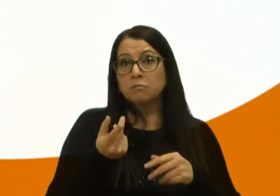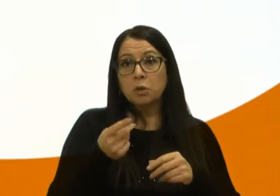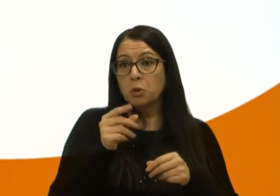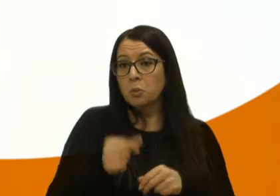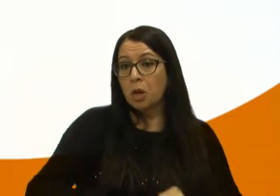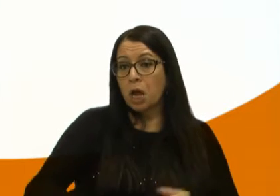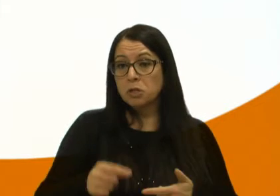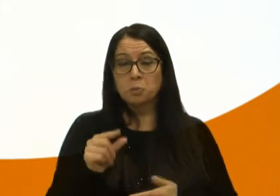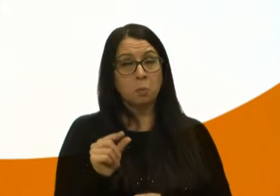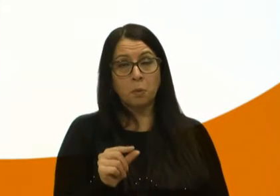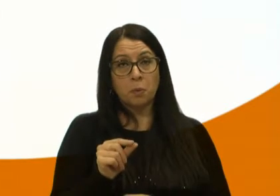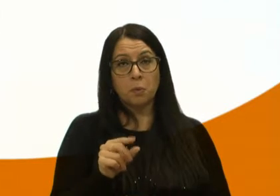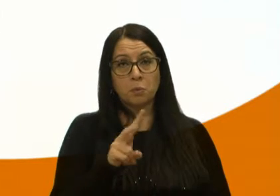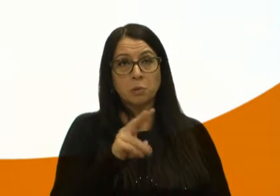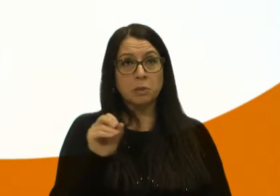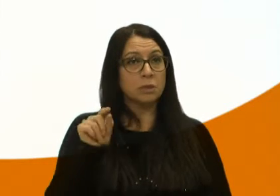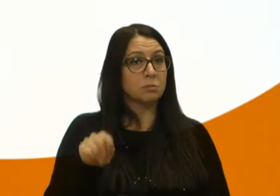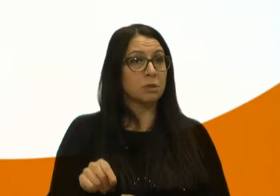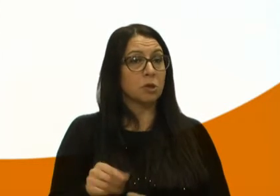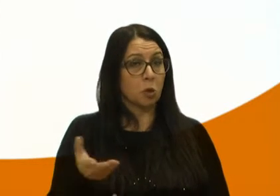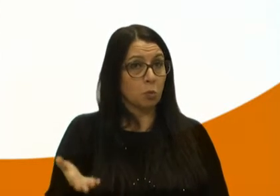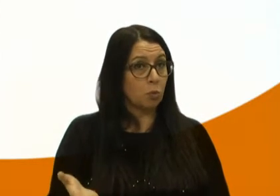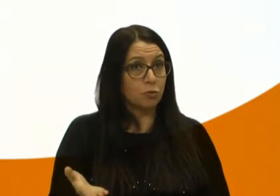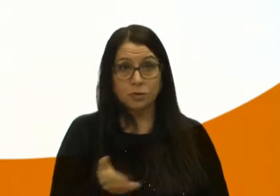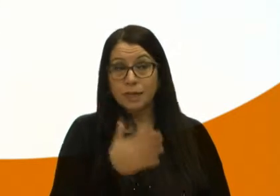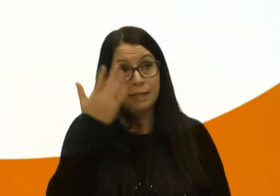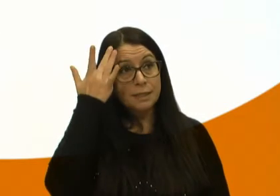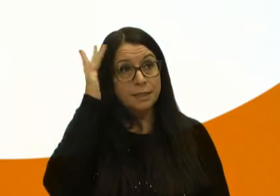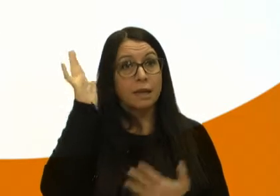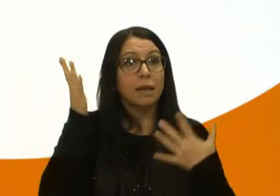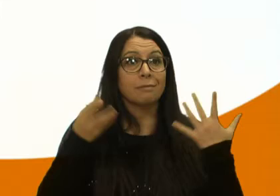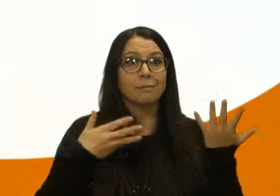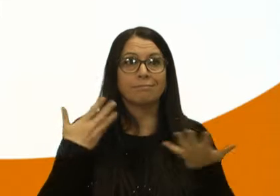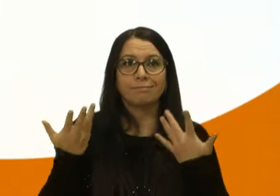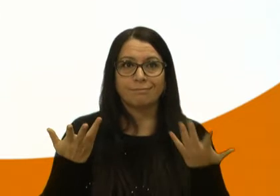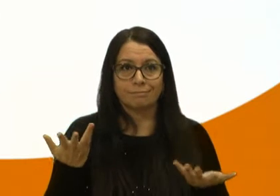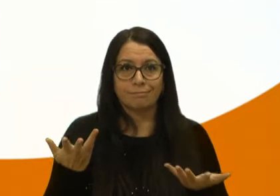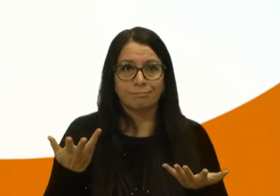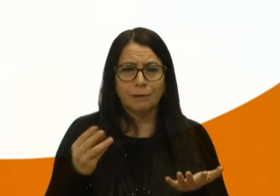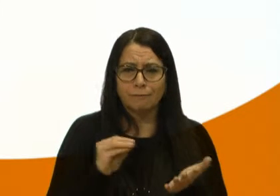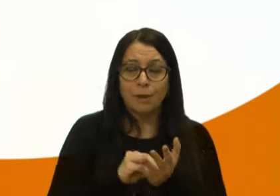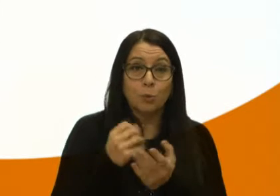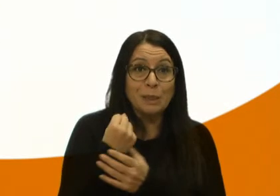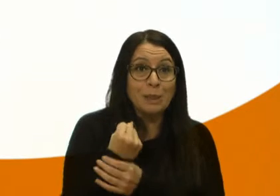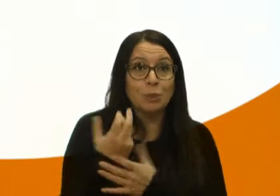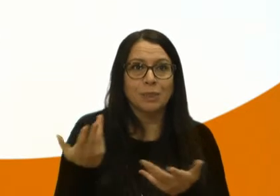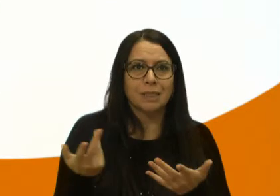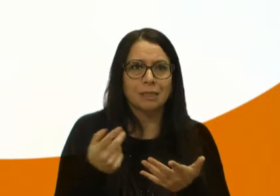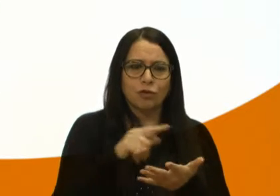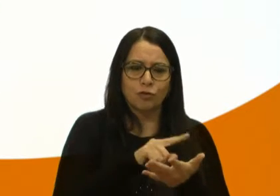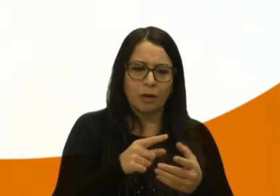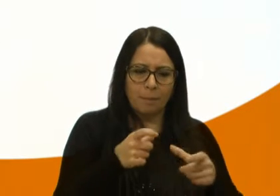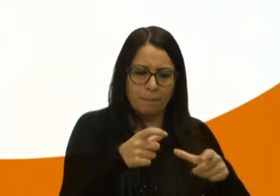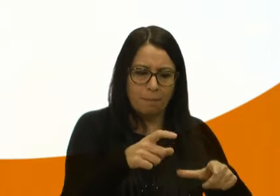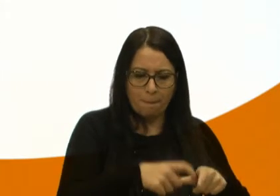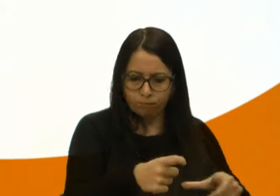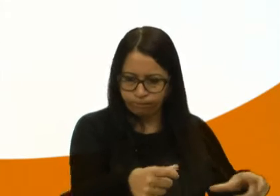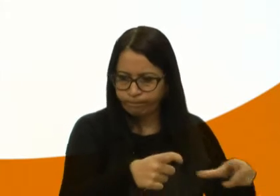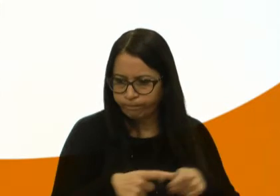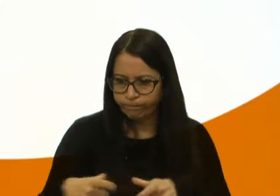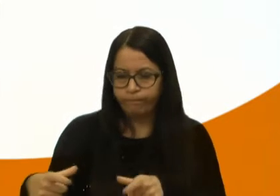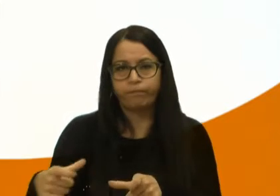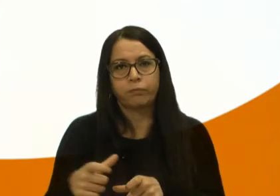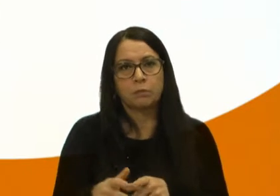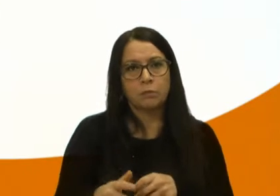lançada, 200 mil, e hoje já não se sabe como está, e essa insegurança dos inúmeros buracos que cercam a região.